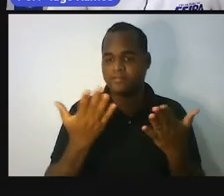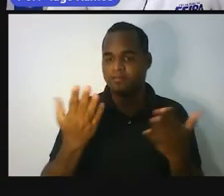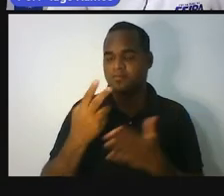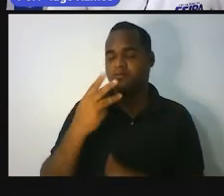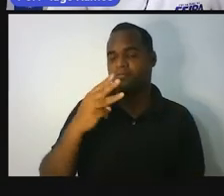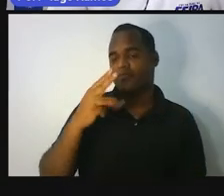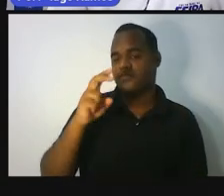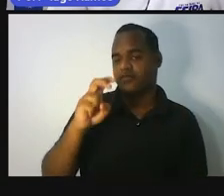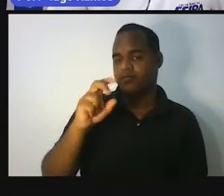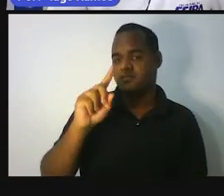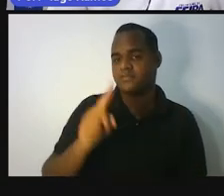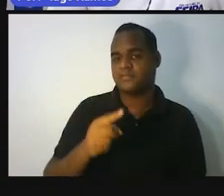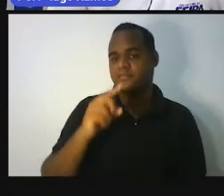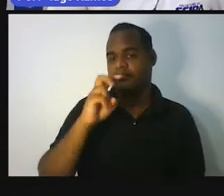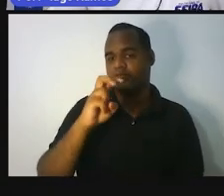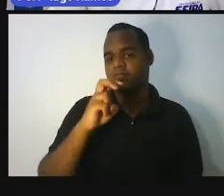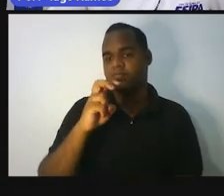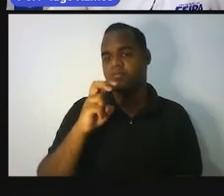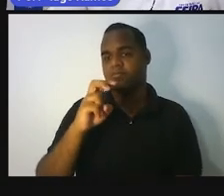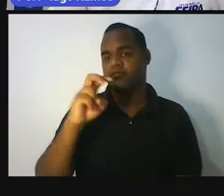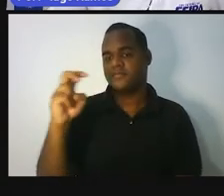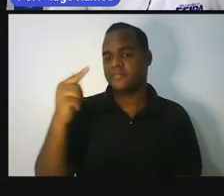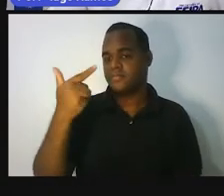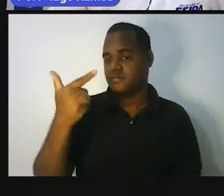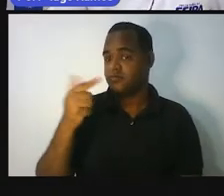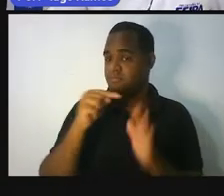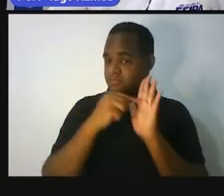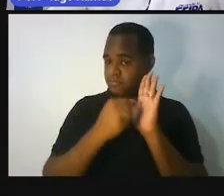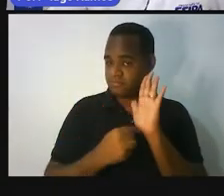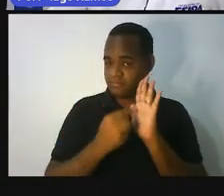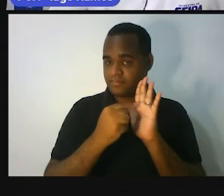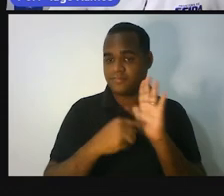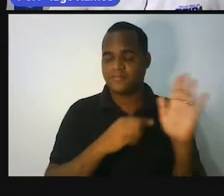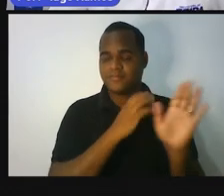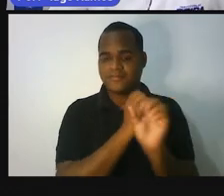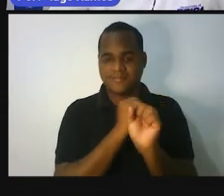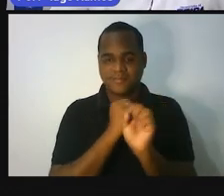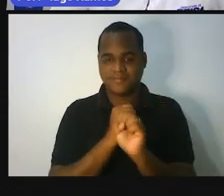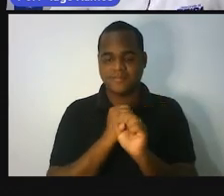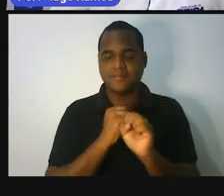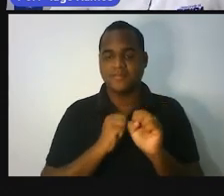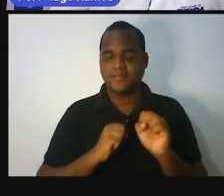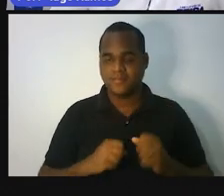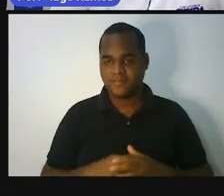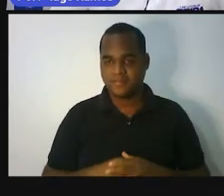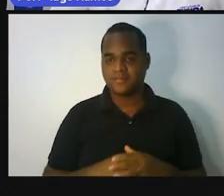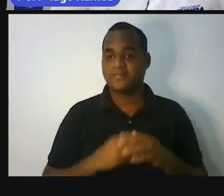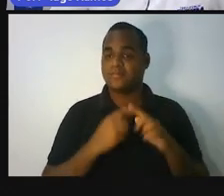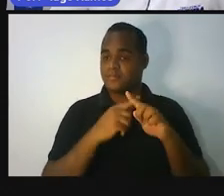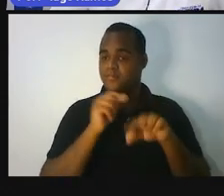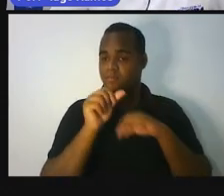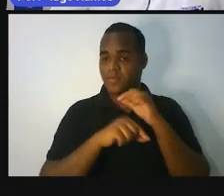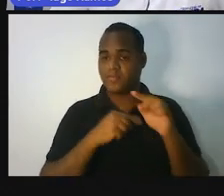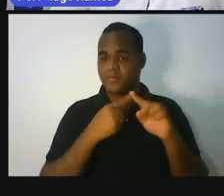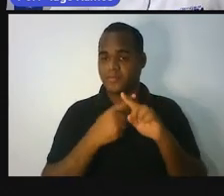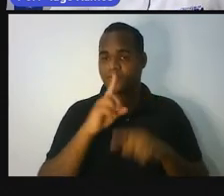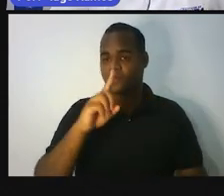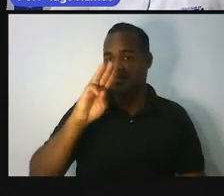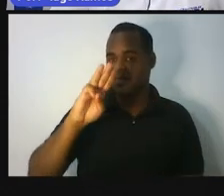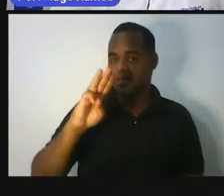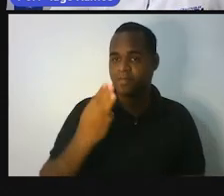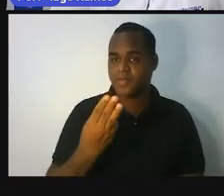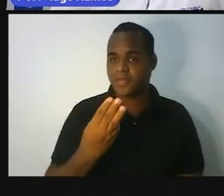,552, calculadora. Faz aí. E vai multiplicar por um milhão.